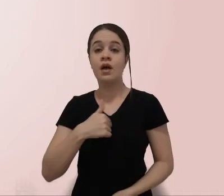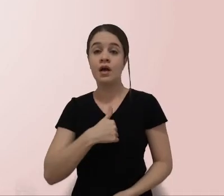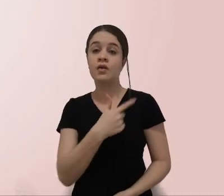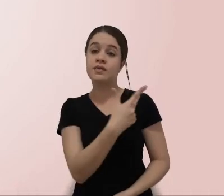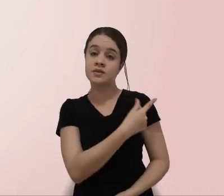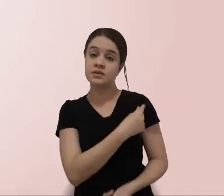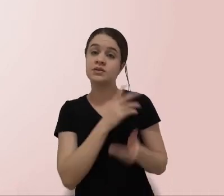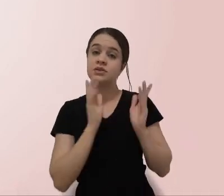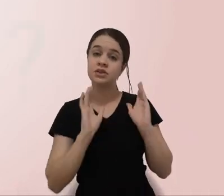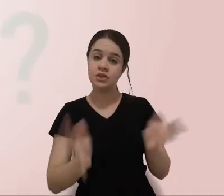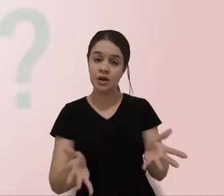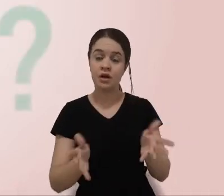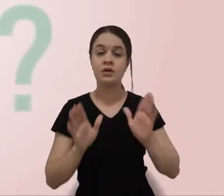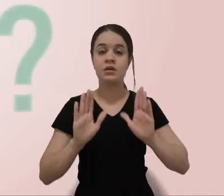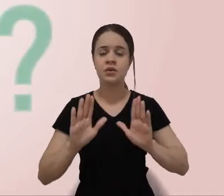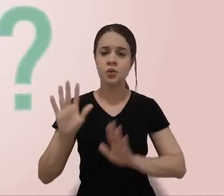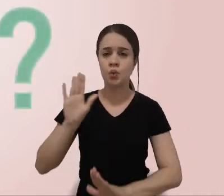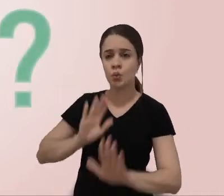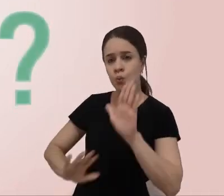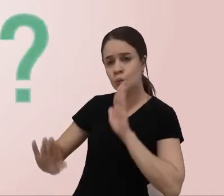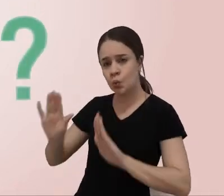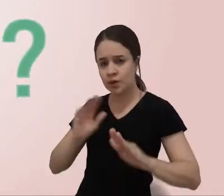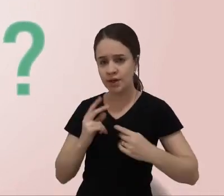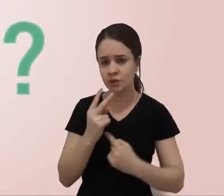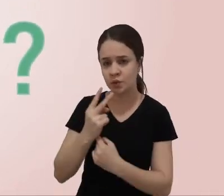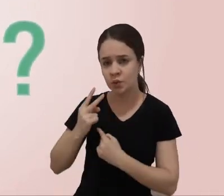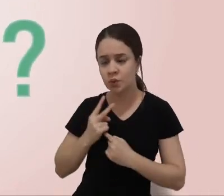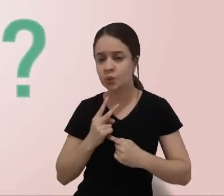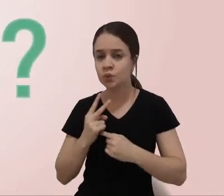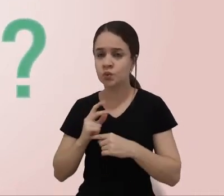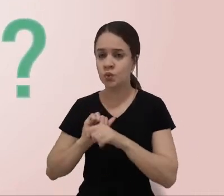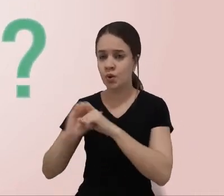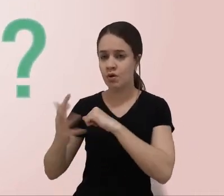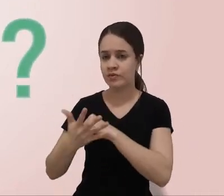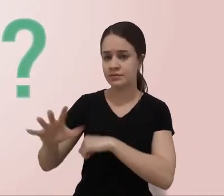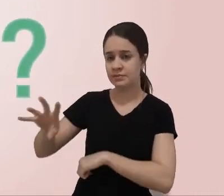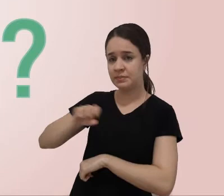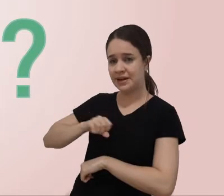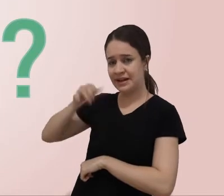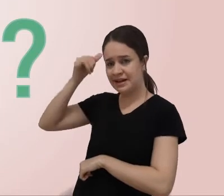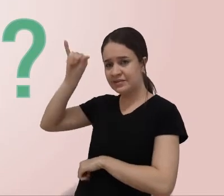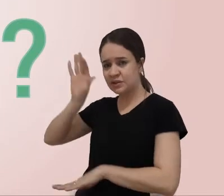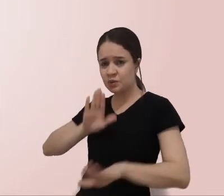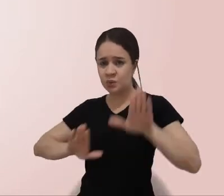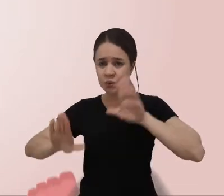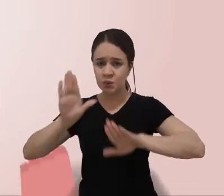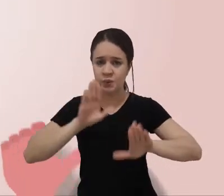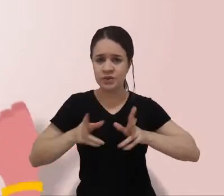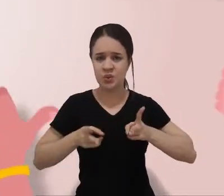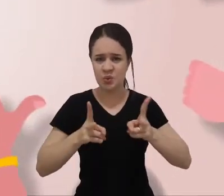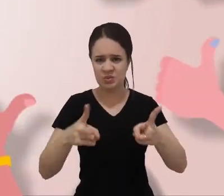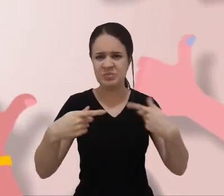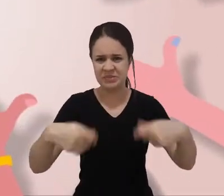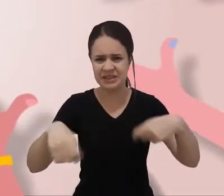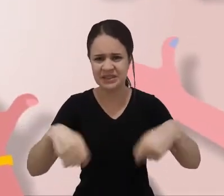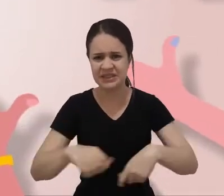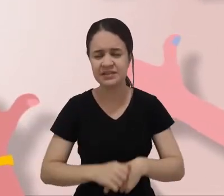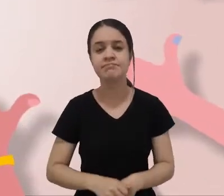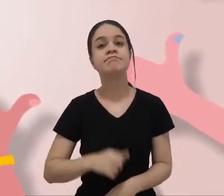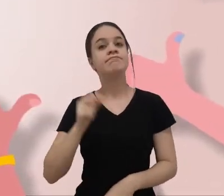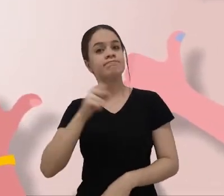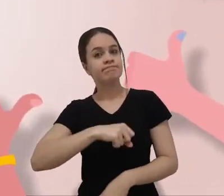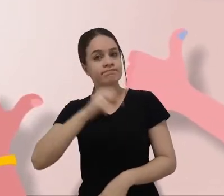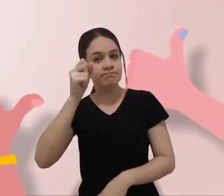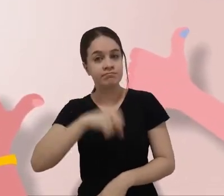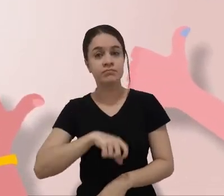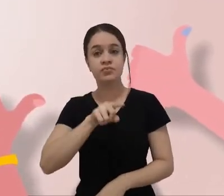Preciso continuar com os cuidados de prevenção depois de me vacinar contra a Covid-19? Sim, é